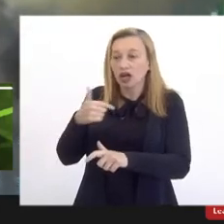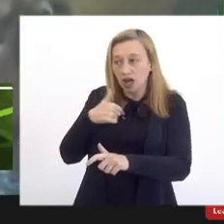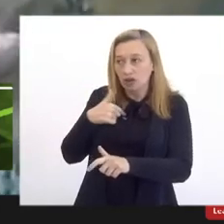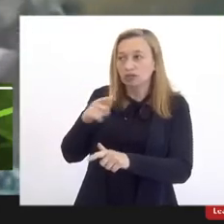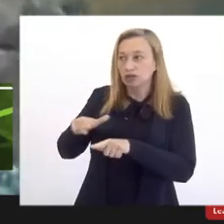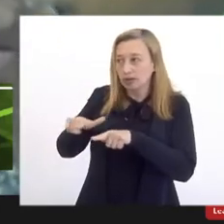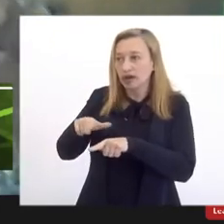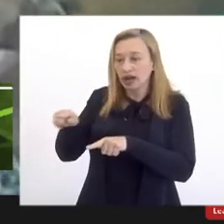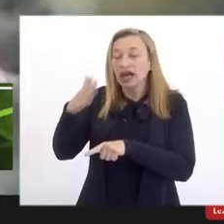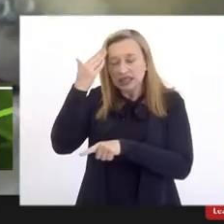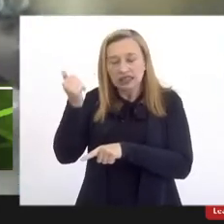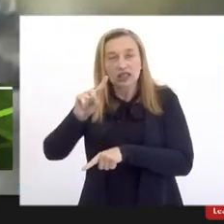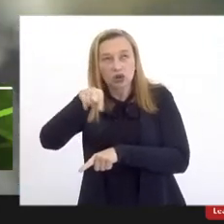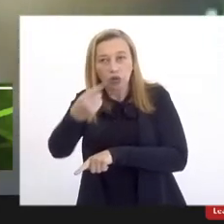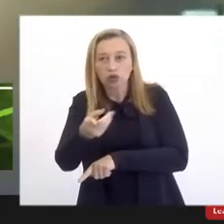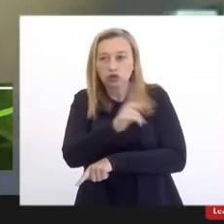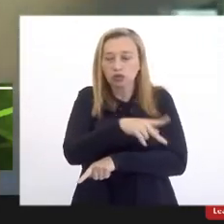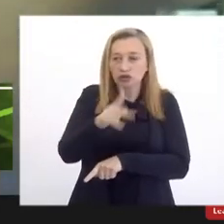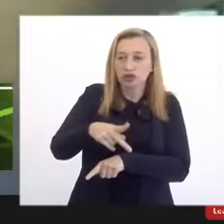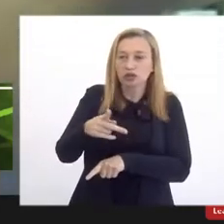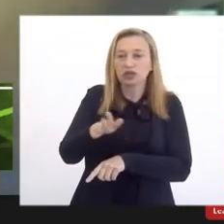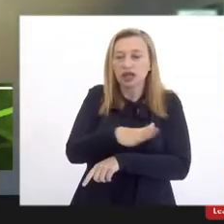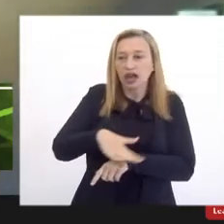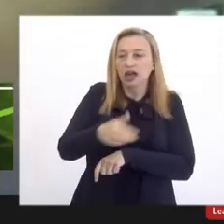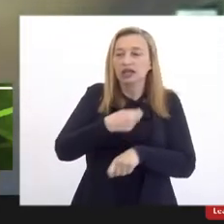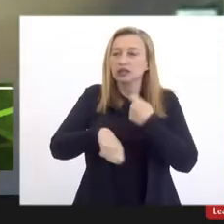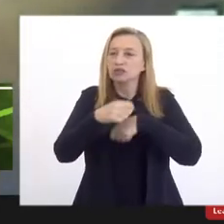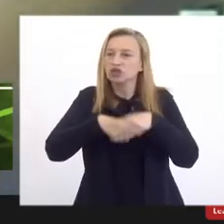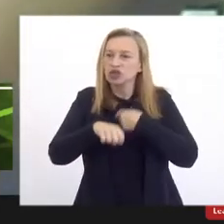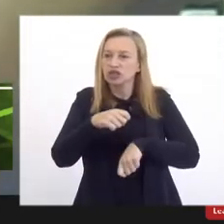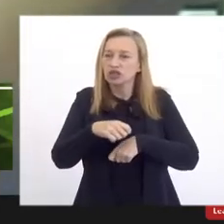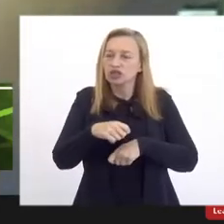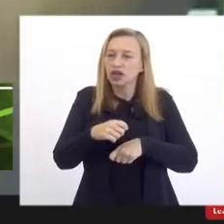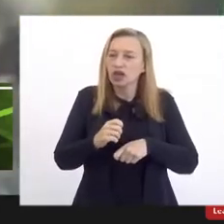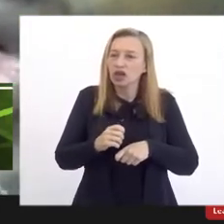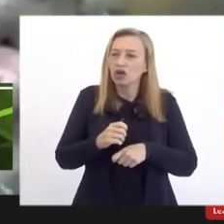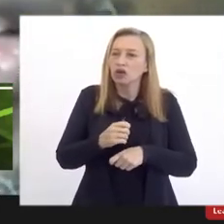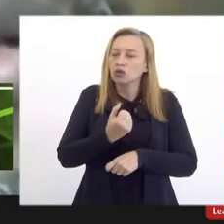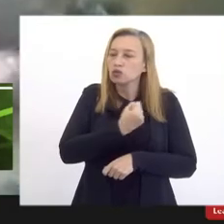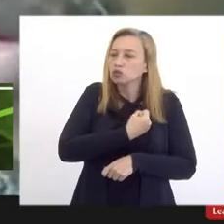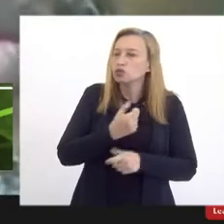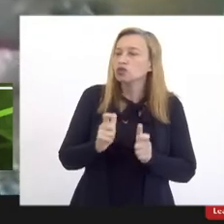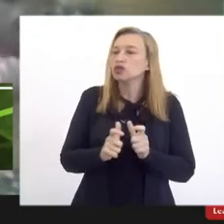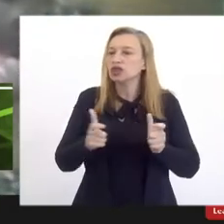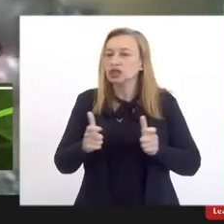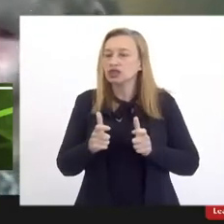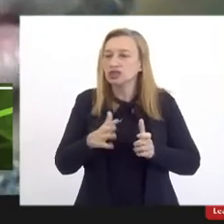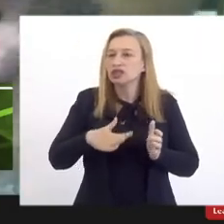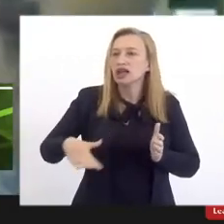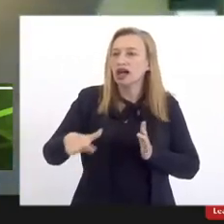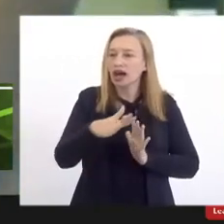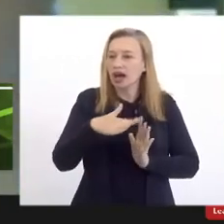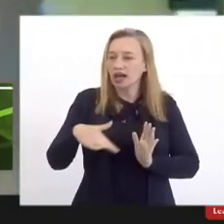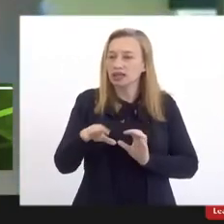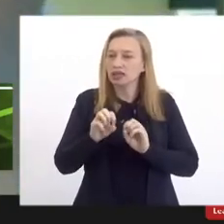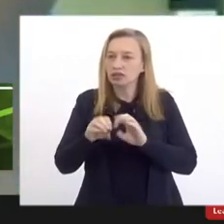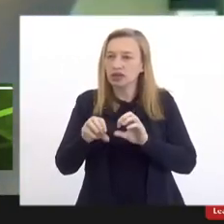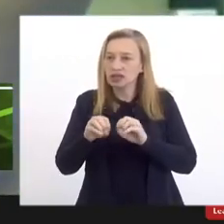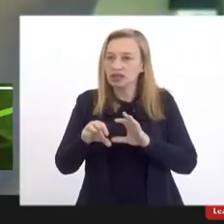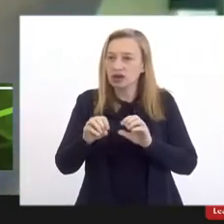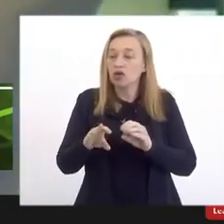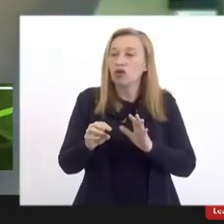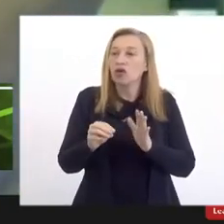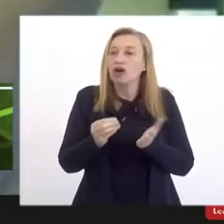como outros professores que estão na área administrativa, é bater o índice da educação, ou seja, gastar o seu orçamento. Nós já chegamos ao